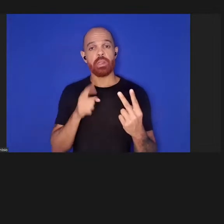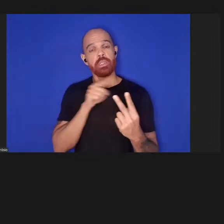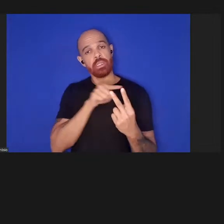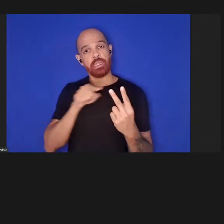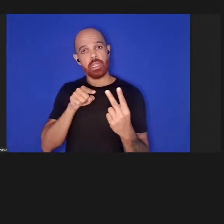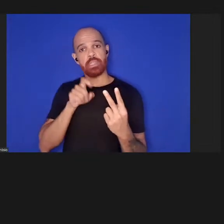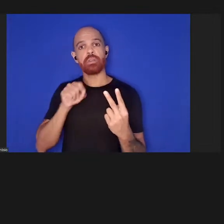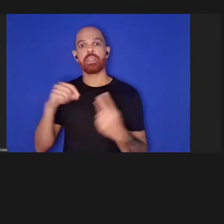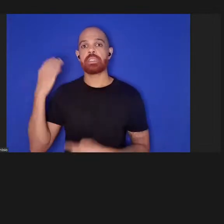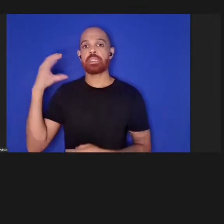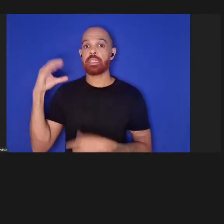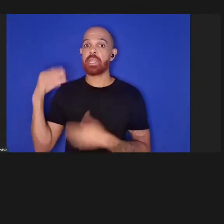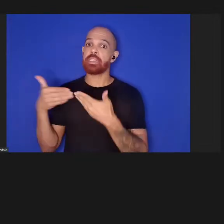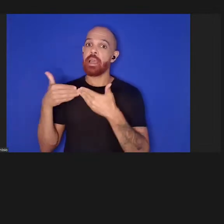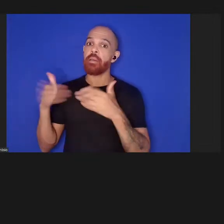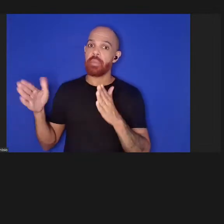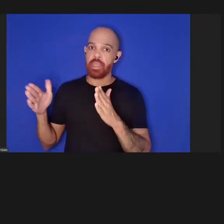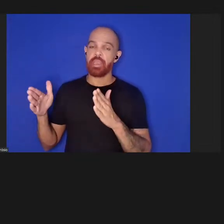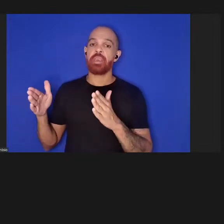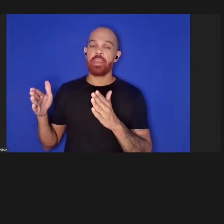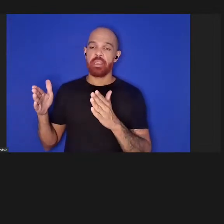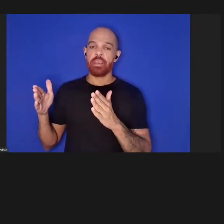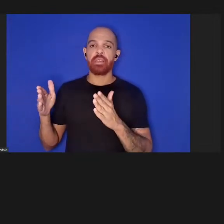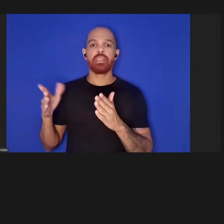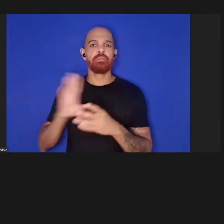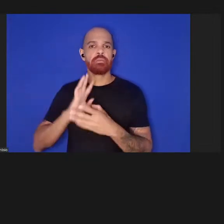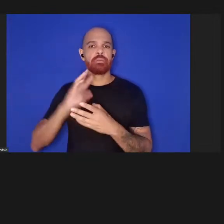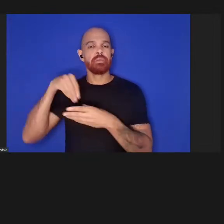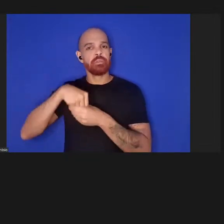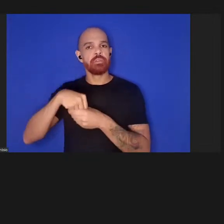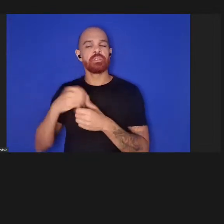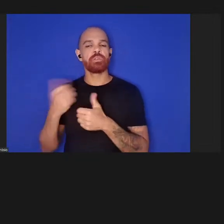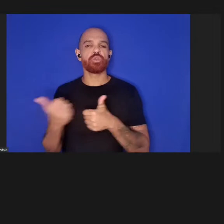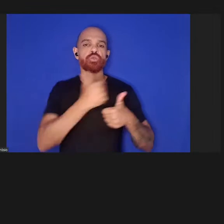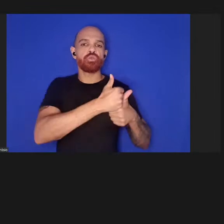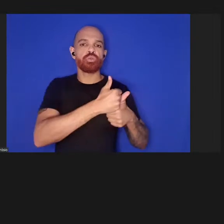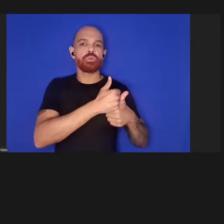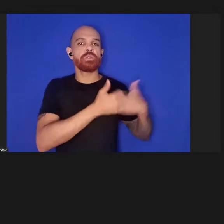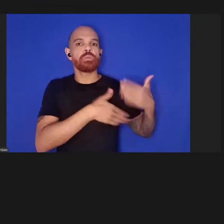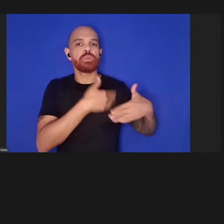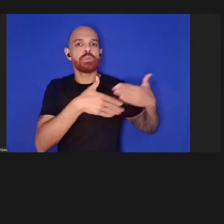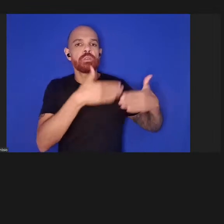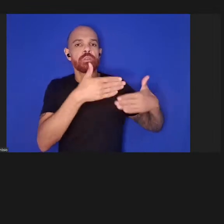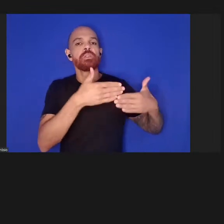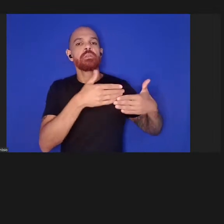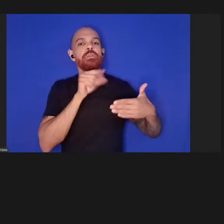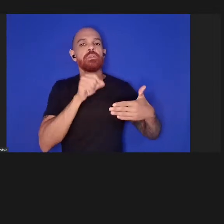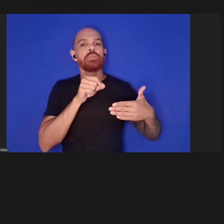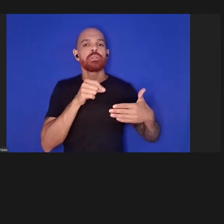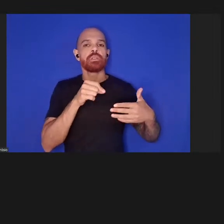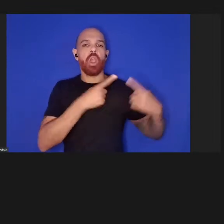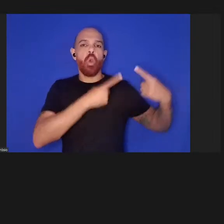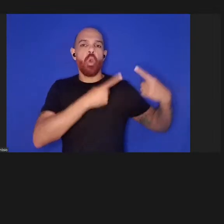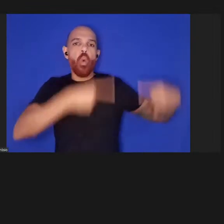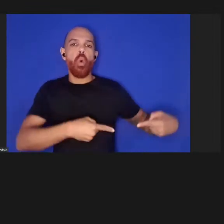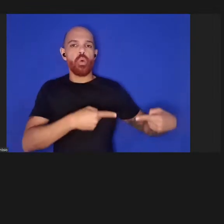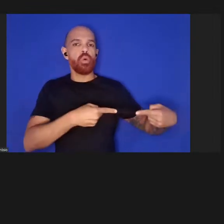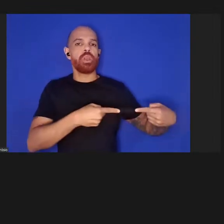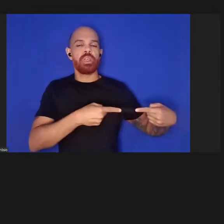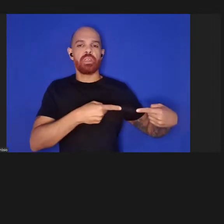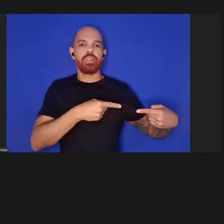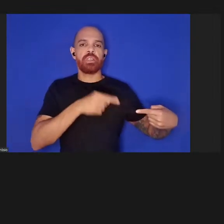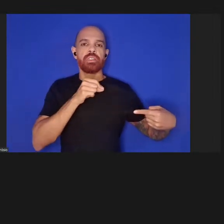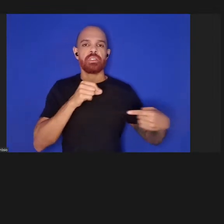ciência aberta, que incluem uma substituição progressiva da concorrência entre os